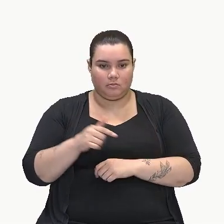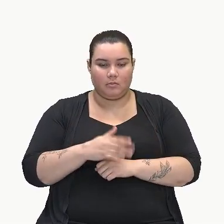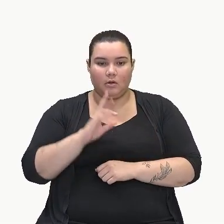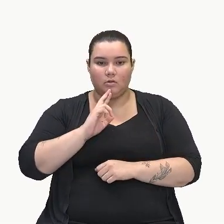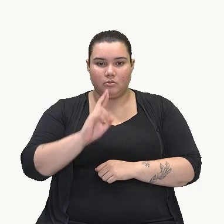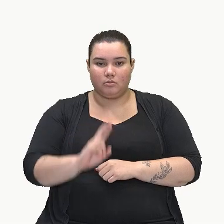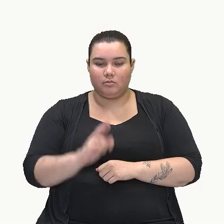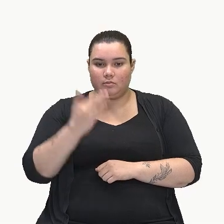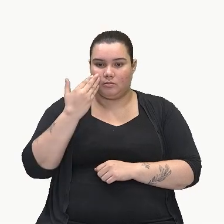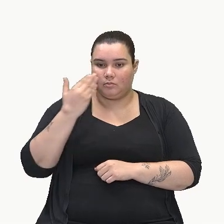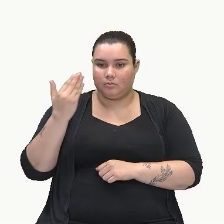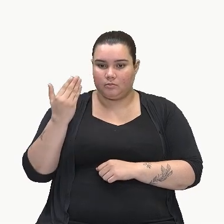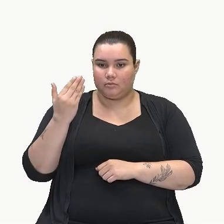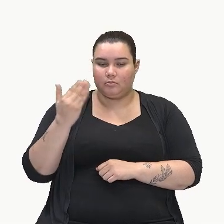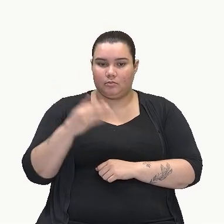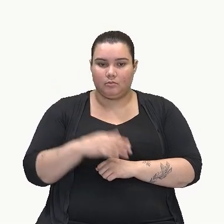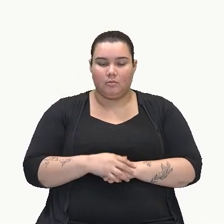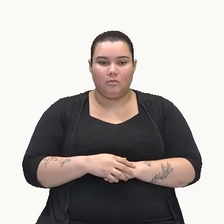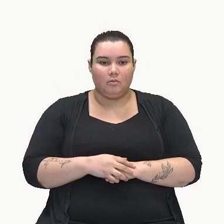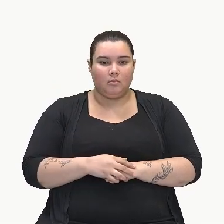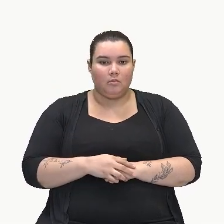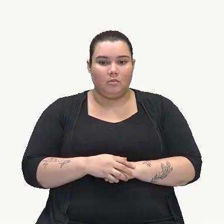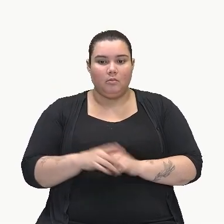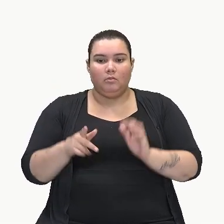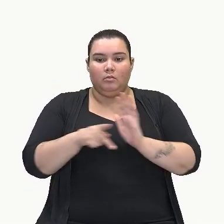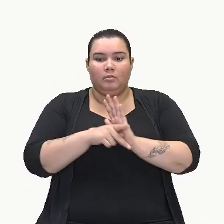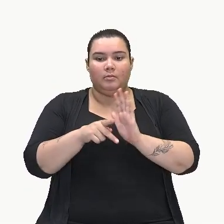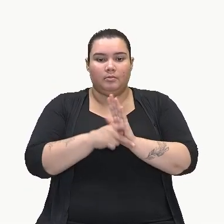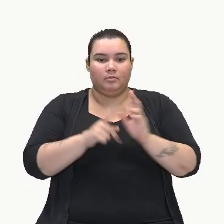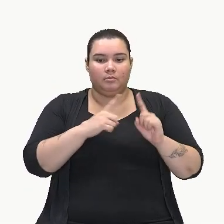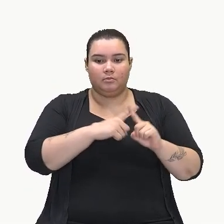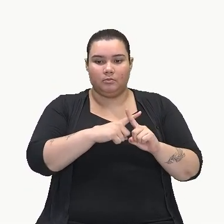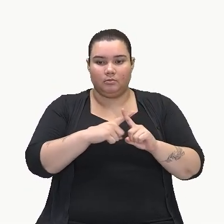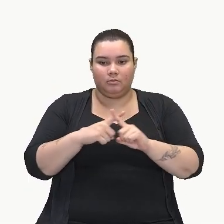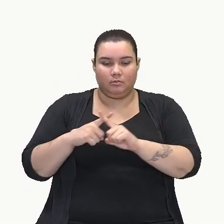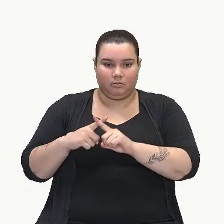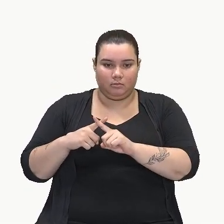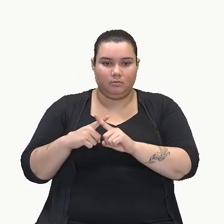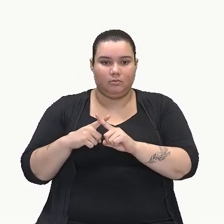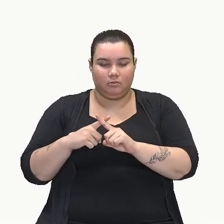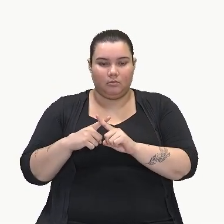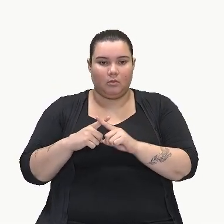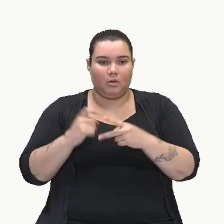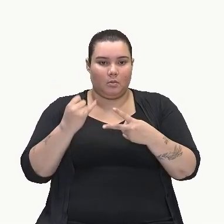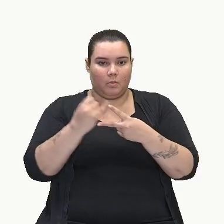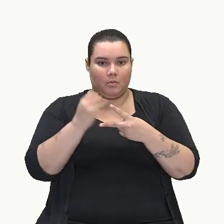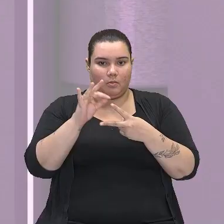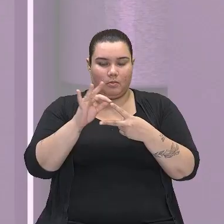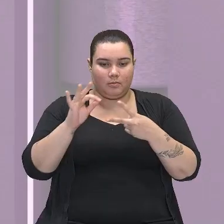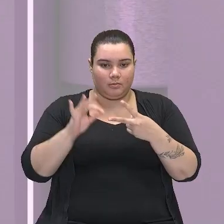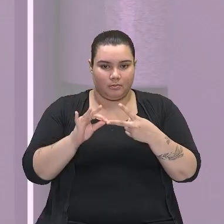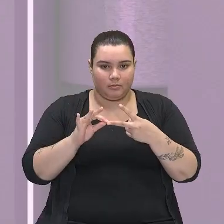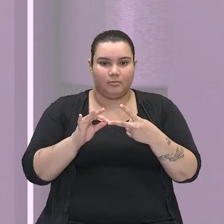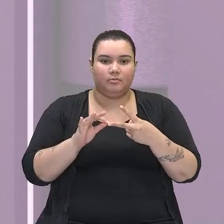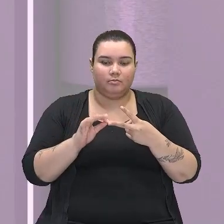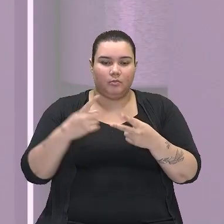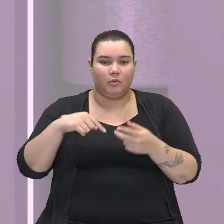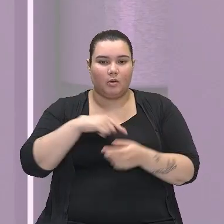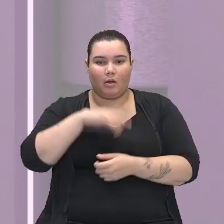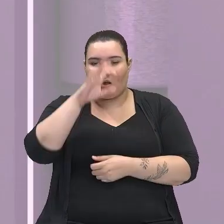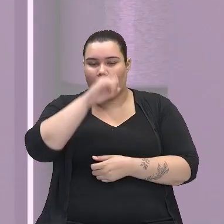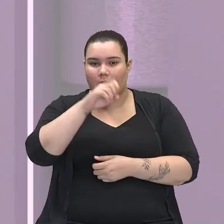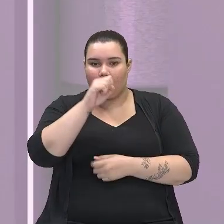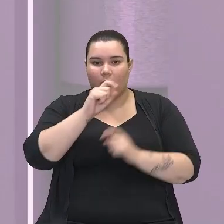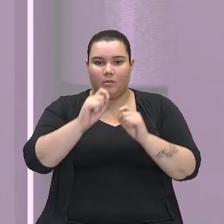o resultado da nossa multiplicação de polinômios. Aí a gente multiplicou